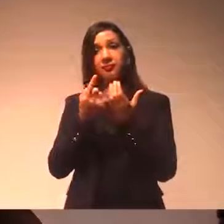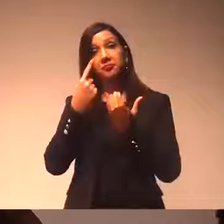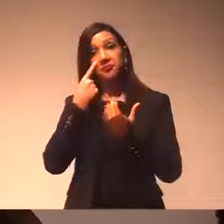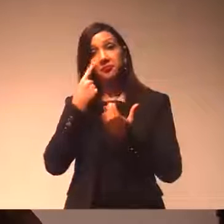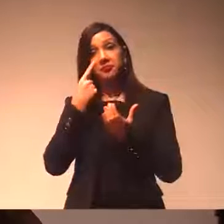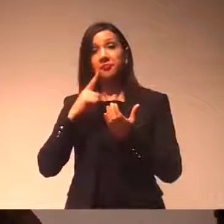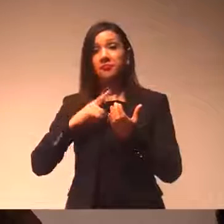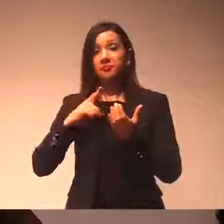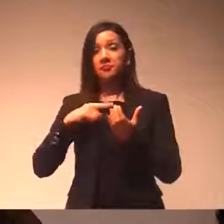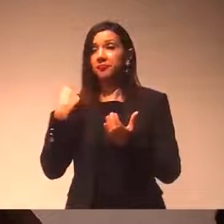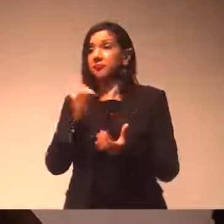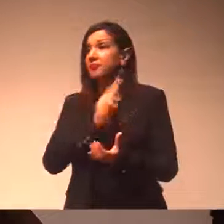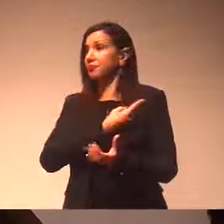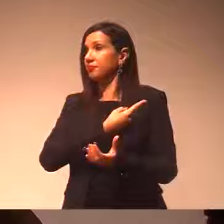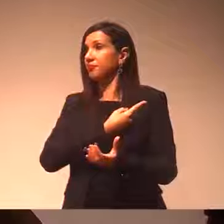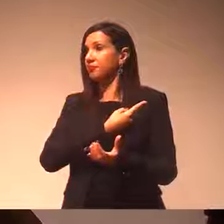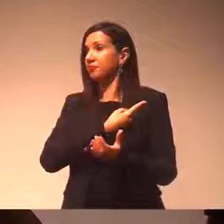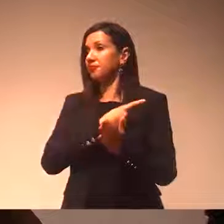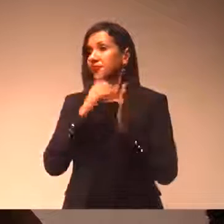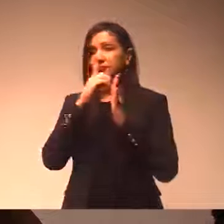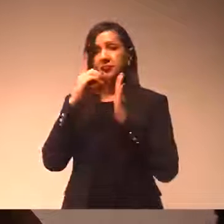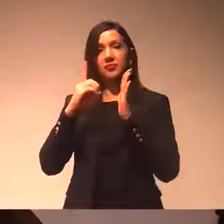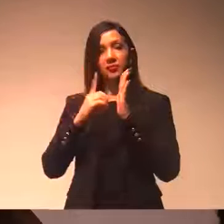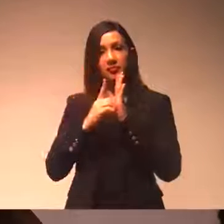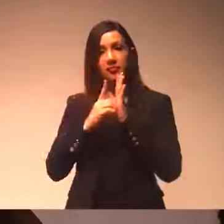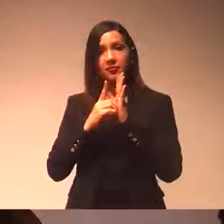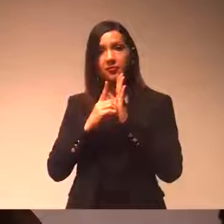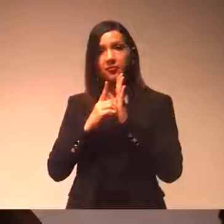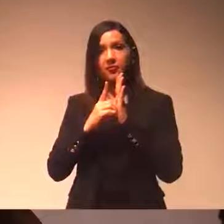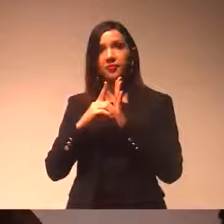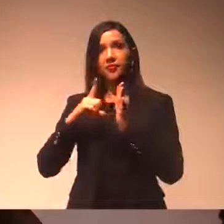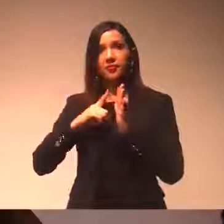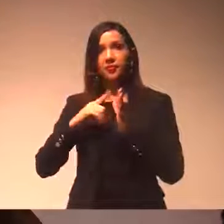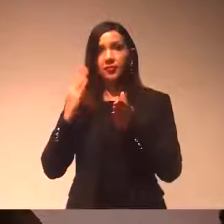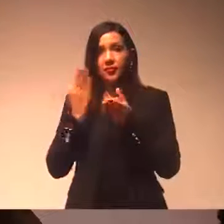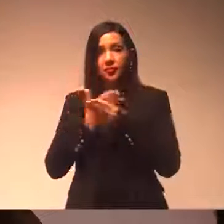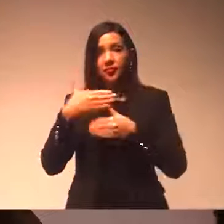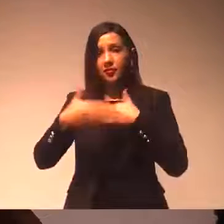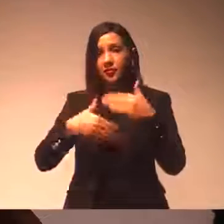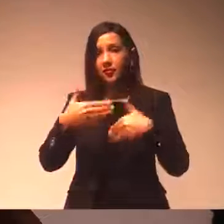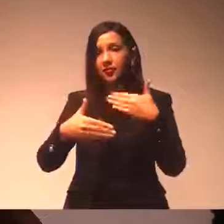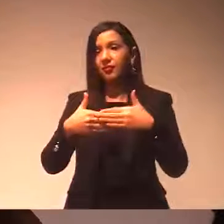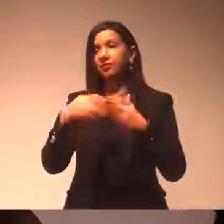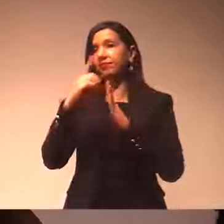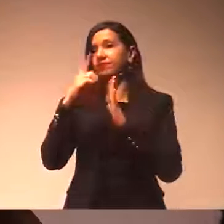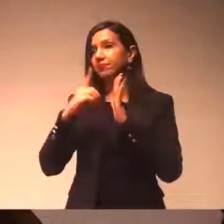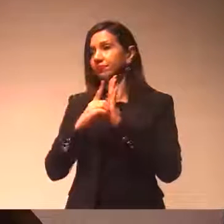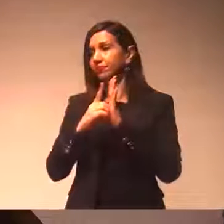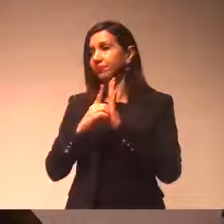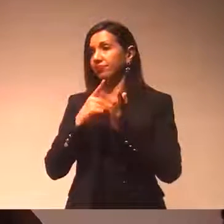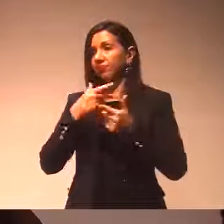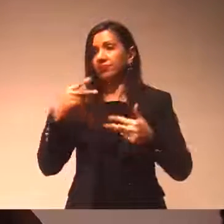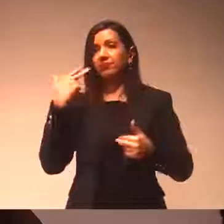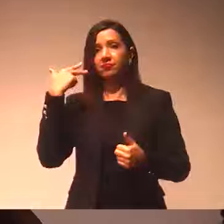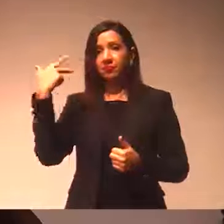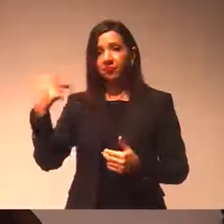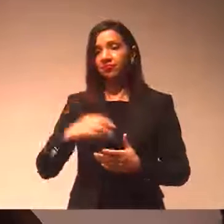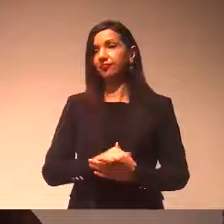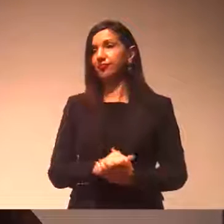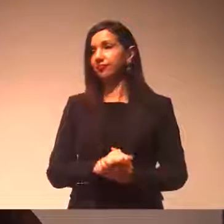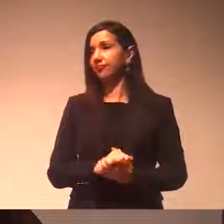a nossa lei orgânica, ele fazer a regulamentação do processo para o decreto, que daí sim é algo natural, as questões